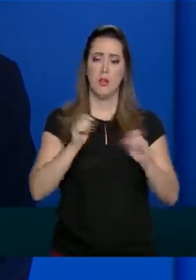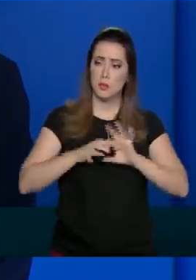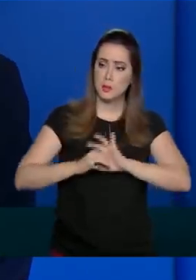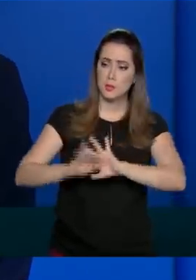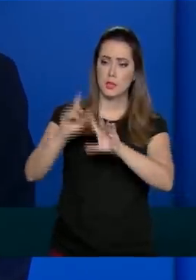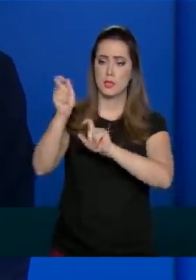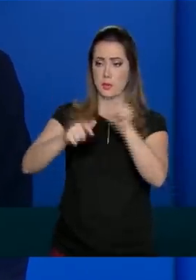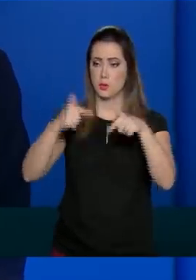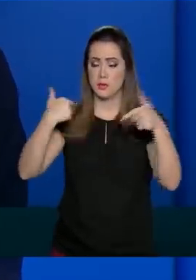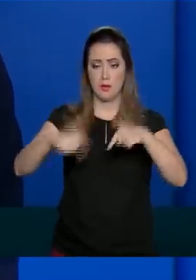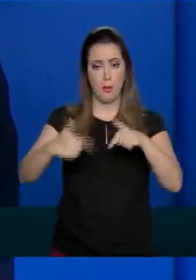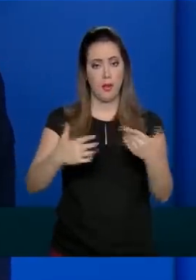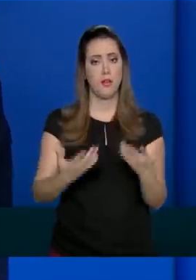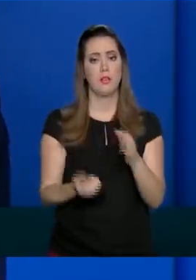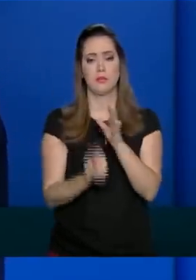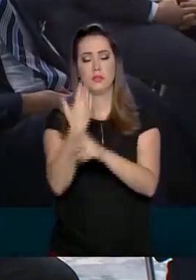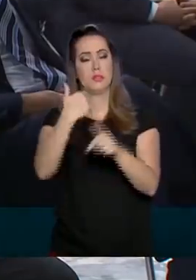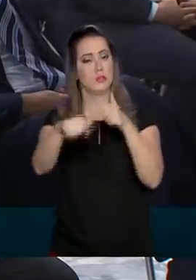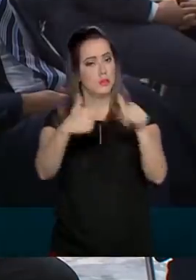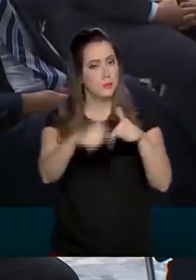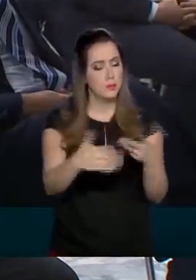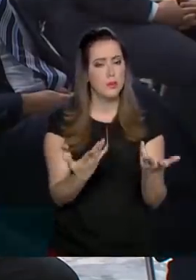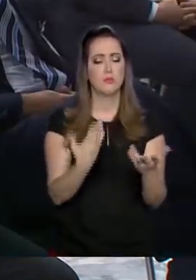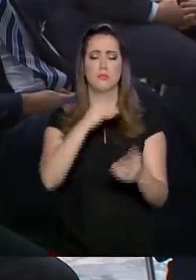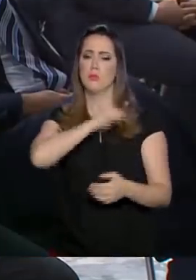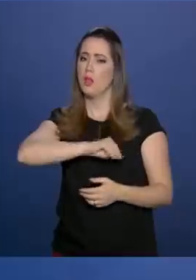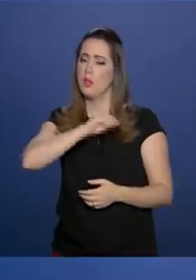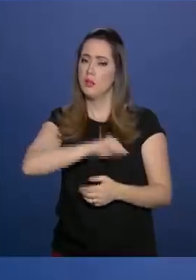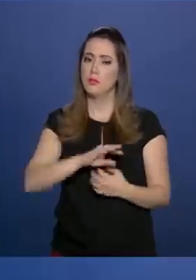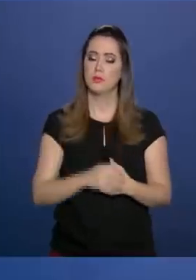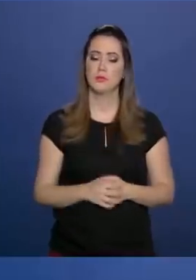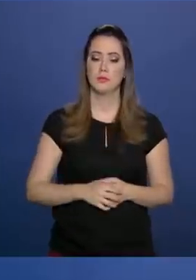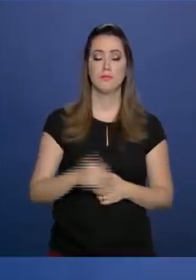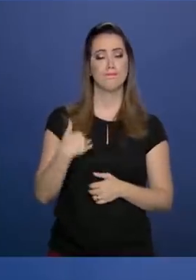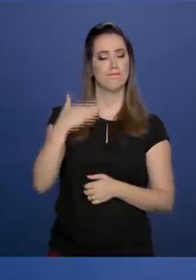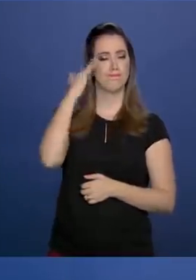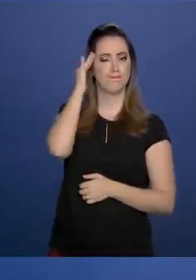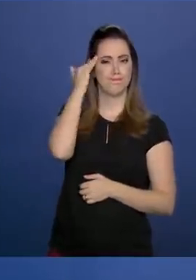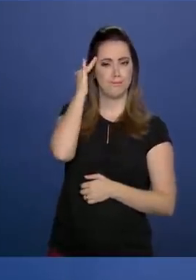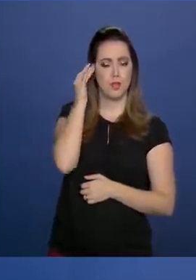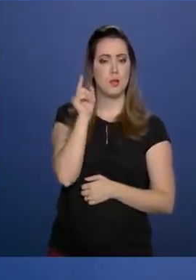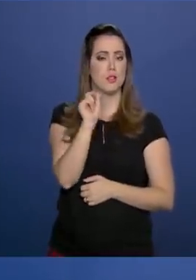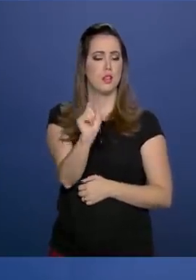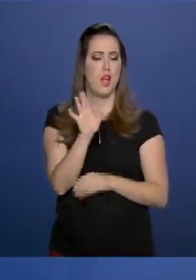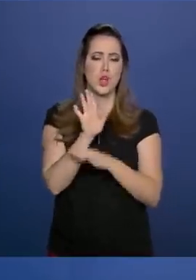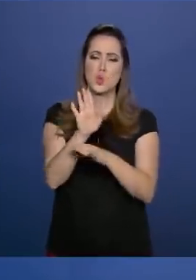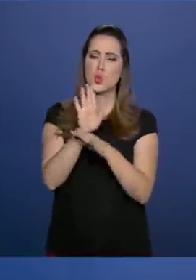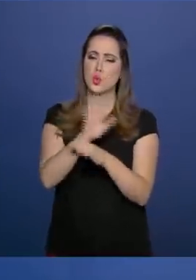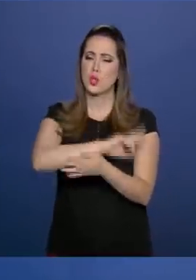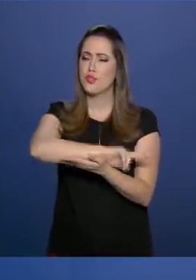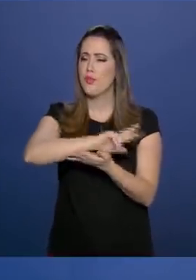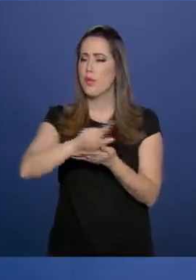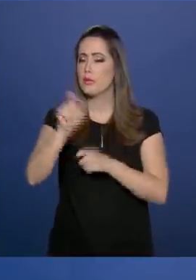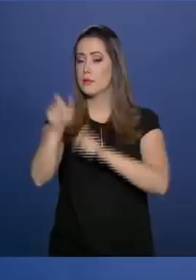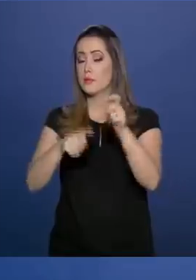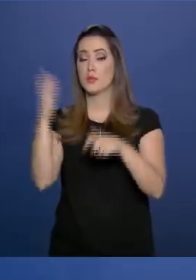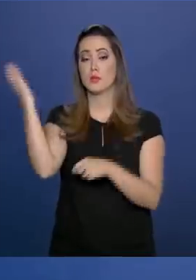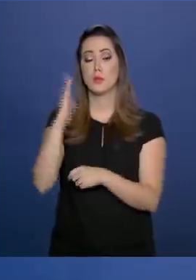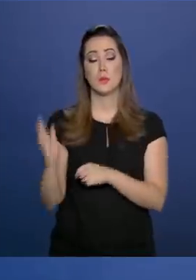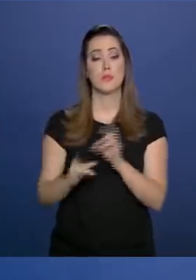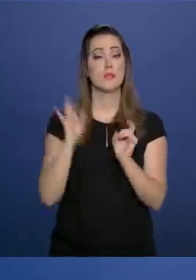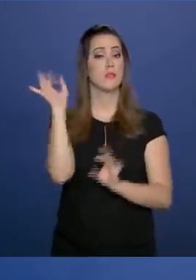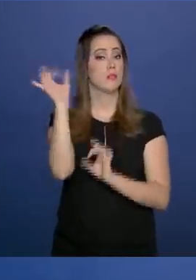empreender, possam gerar emprego e renda. Vai, no meu entender, ajudar muita gente no Brasil, em